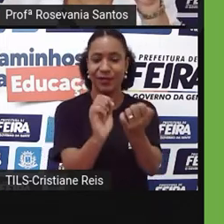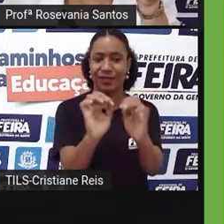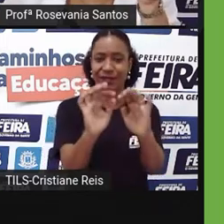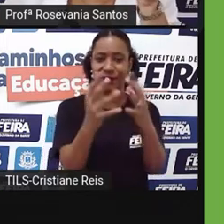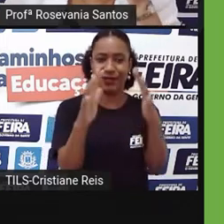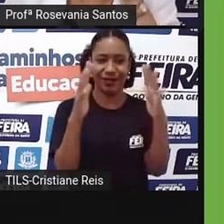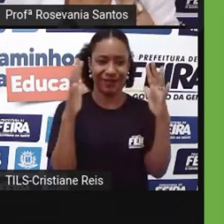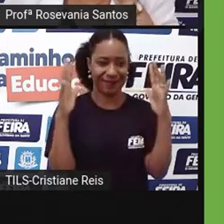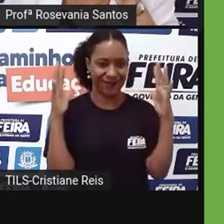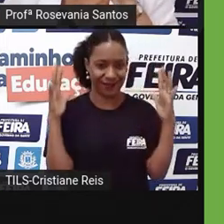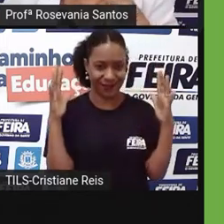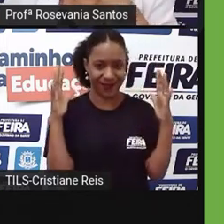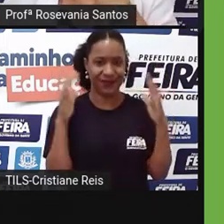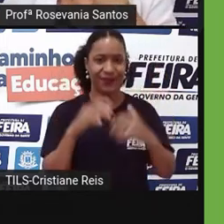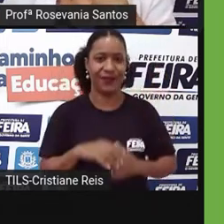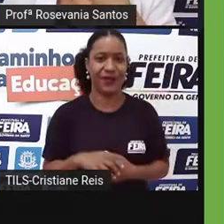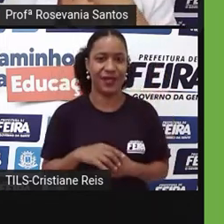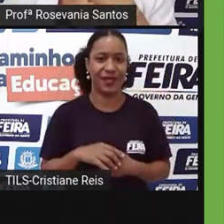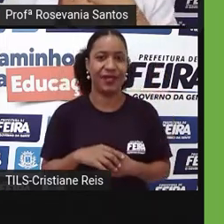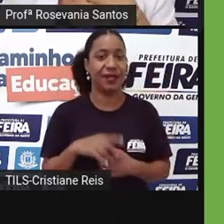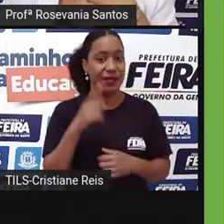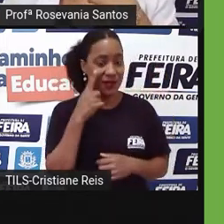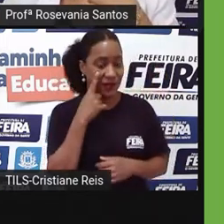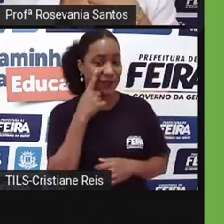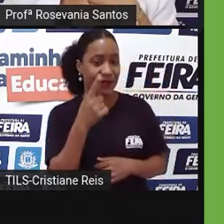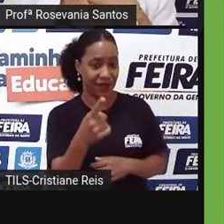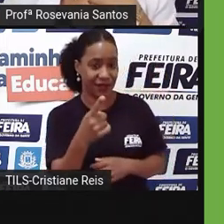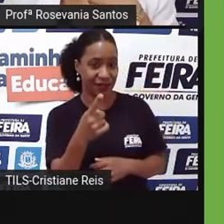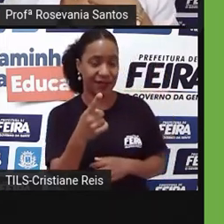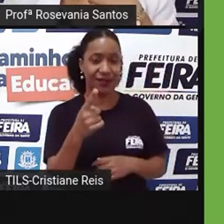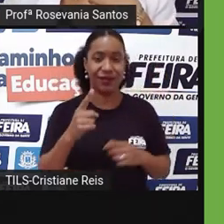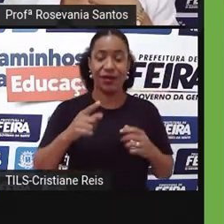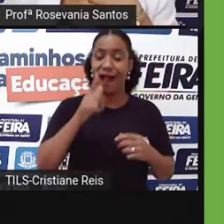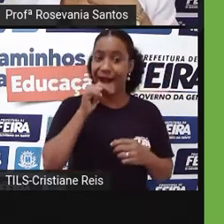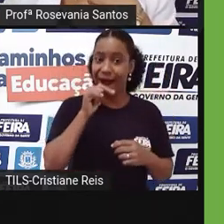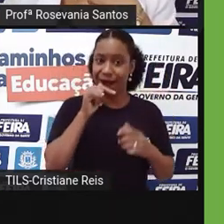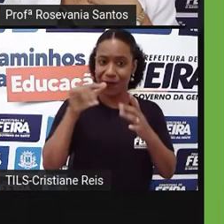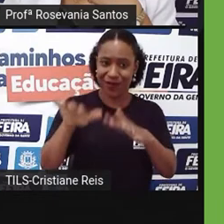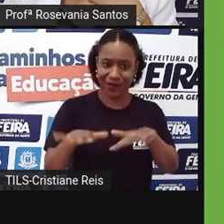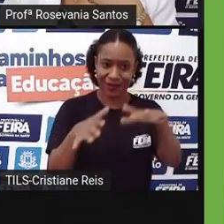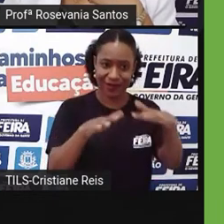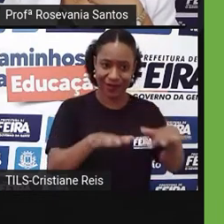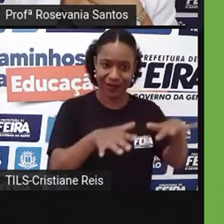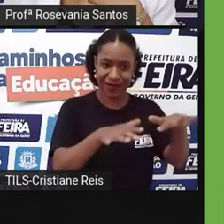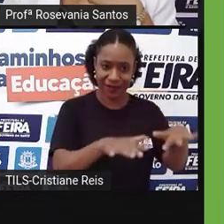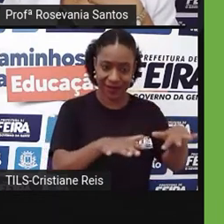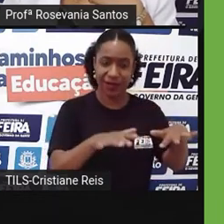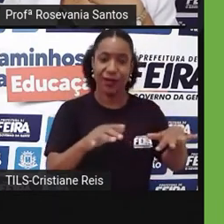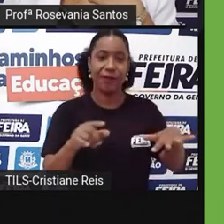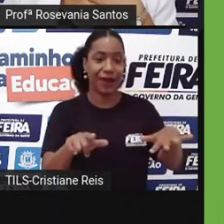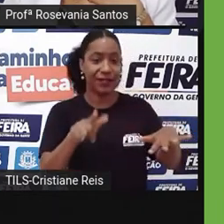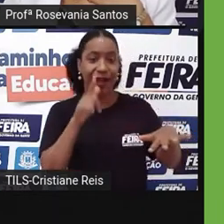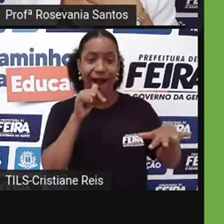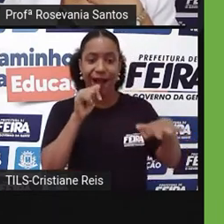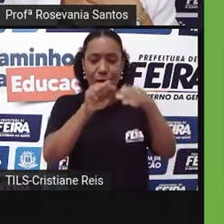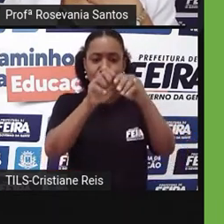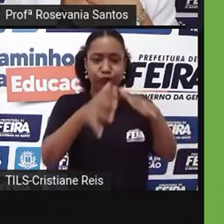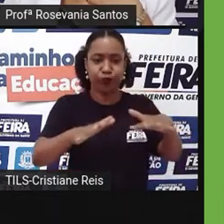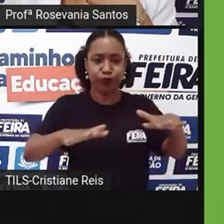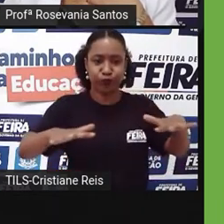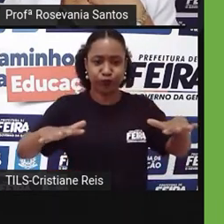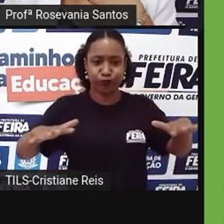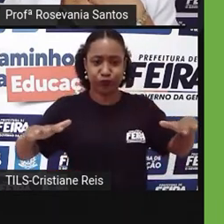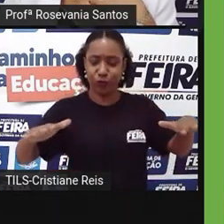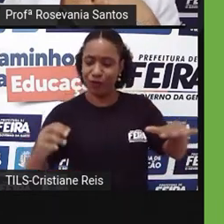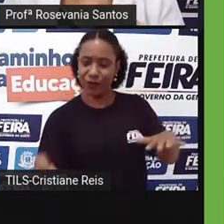vai dando, né, aquela característica pra gente, é aquela área quando, né, tem muita enchente, quando acaba vazando, né, um